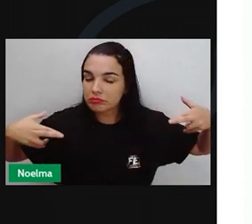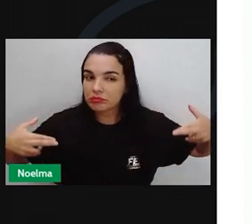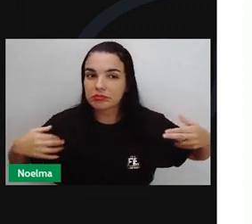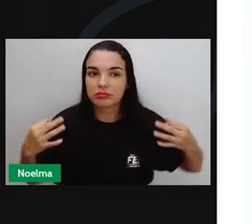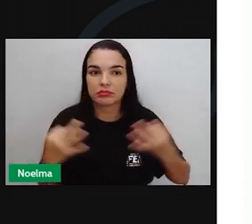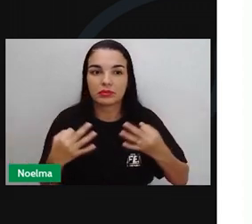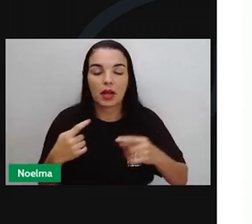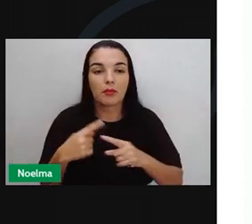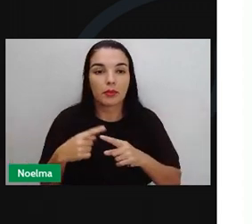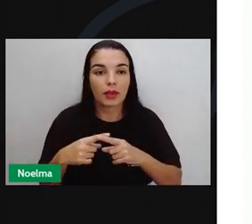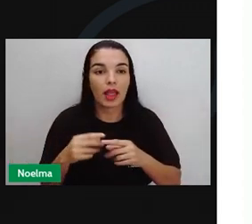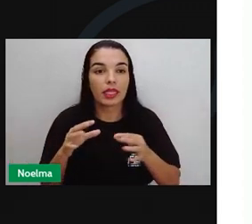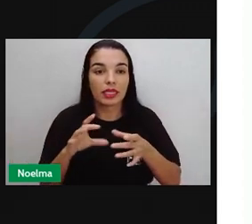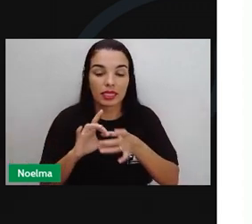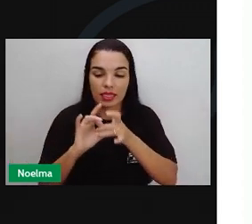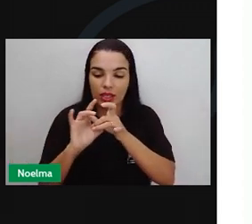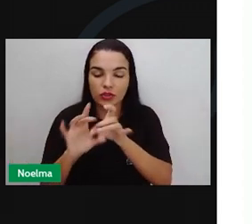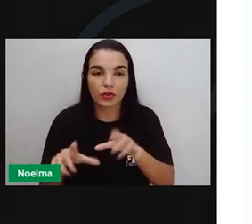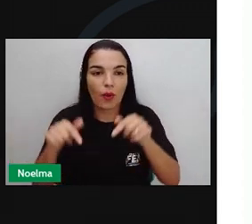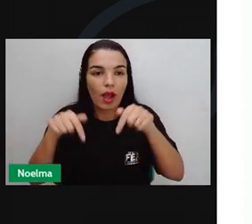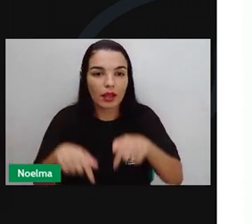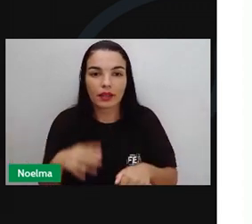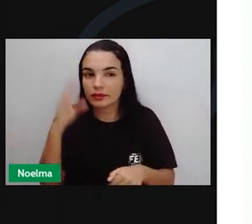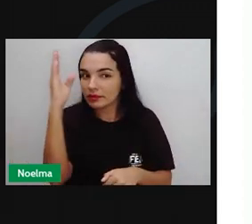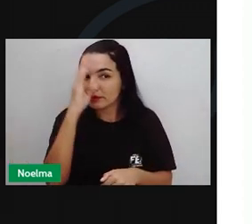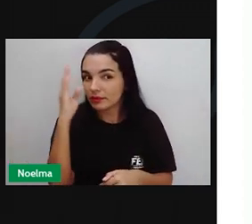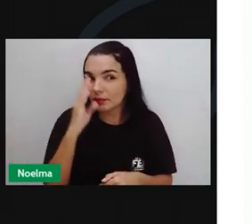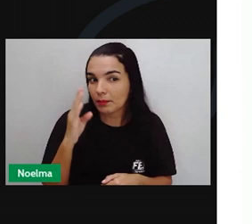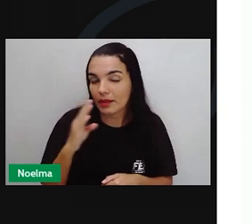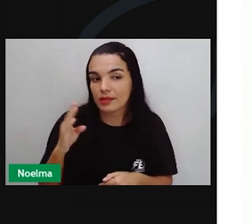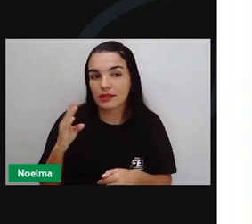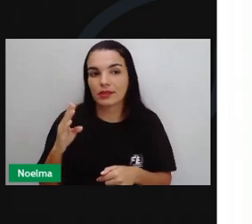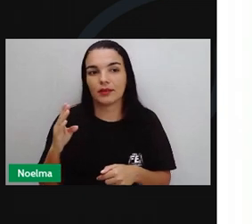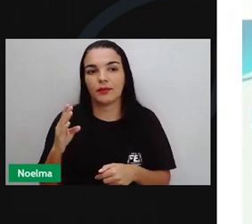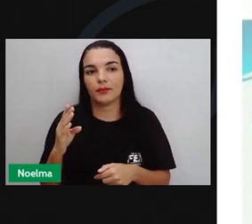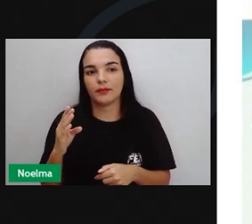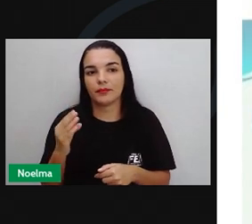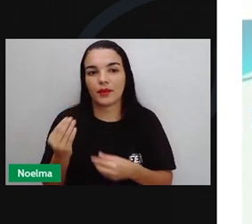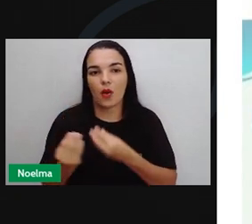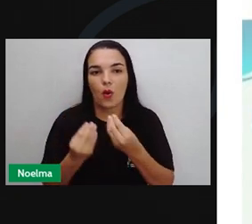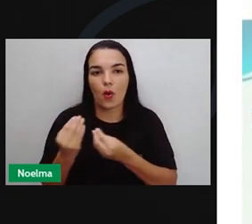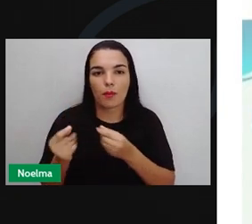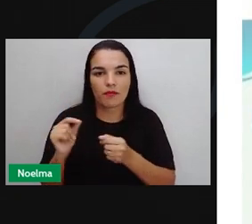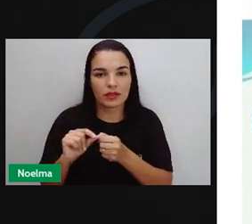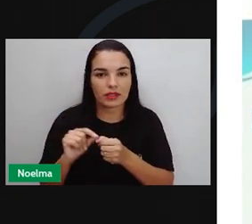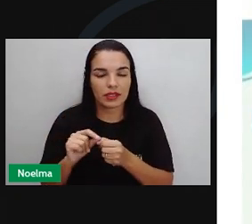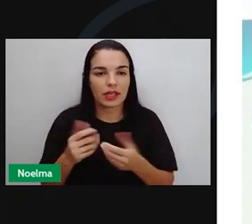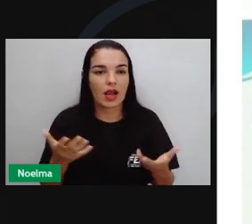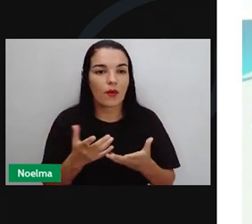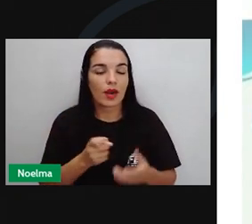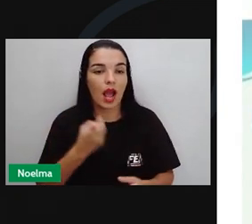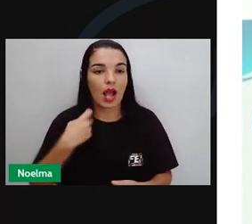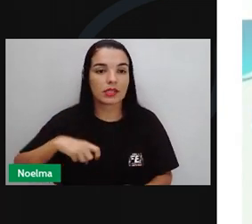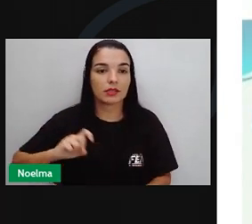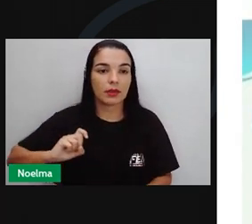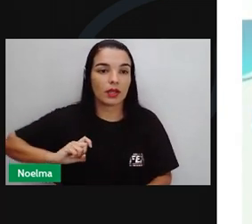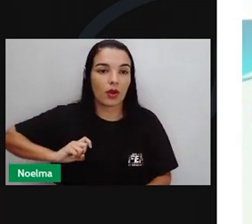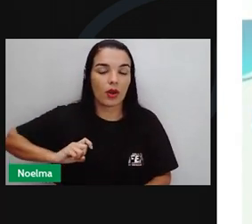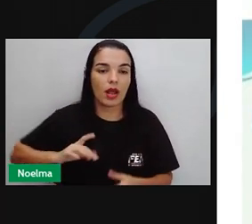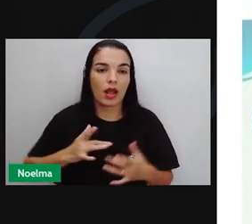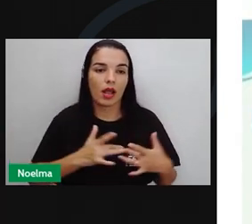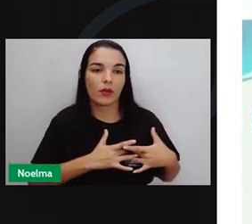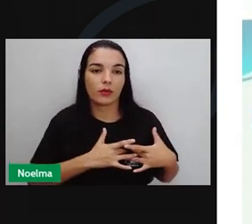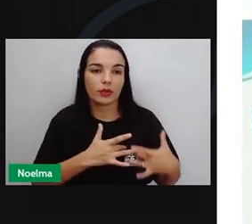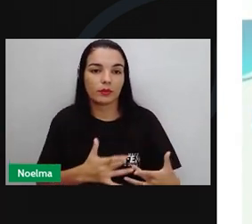Além delas temos as preparações a parmediana e a milanesa Contribuições espanholas Deve-se